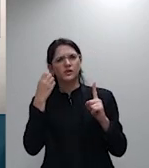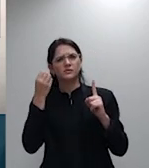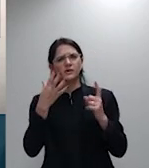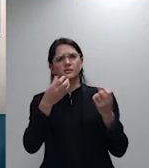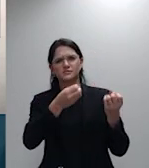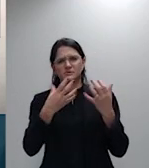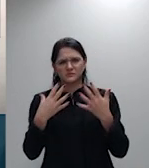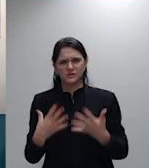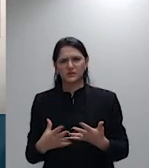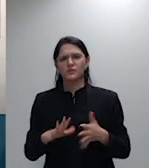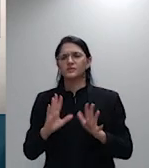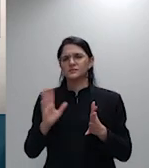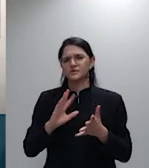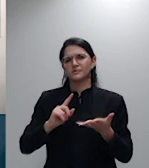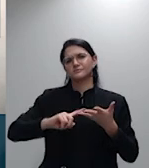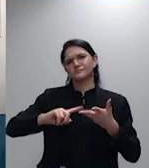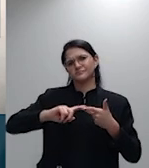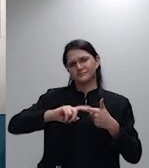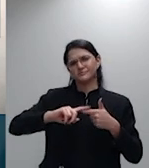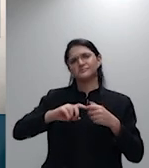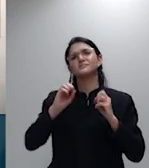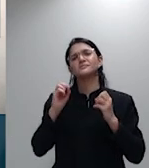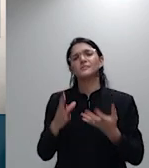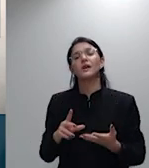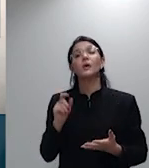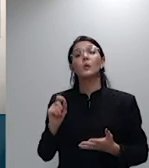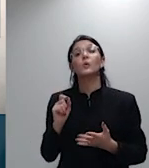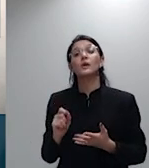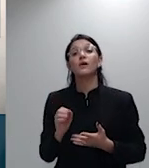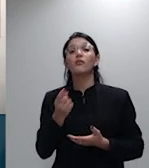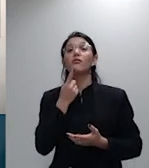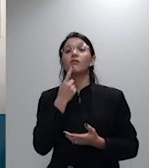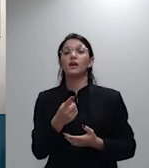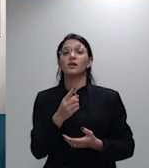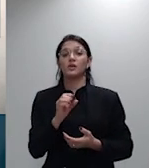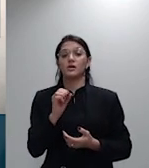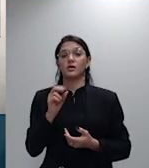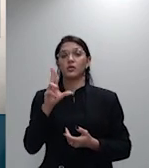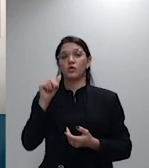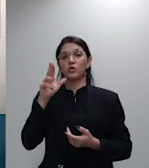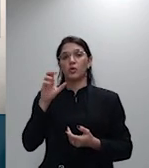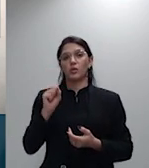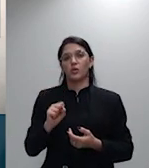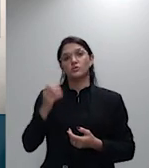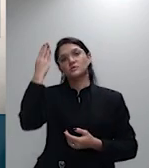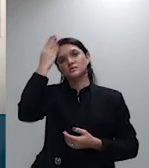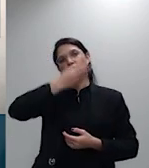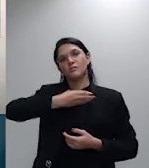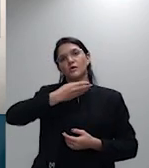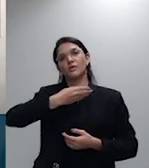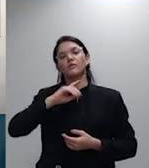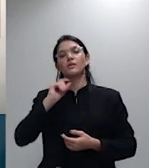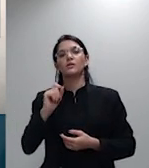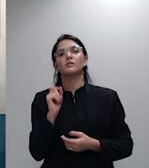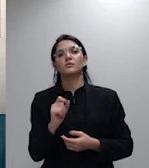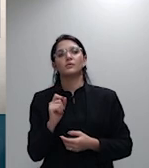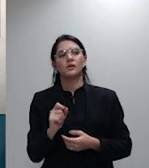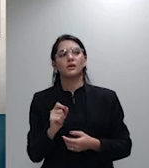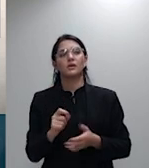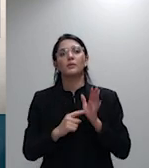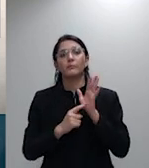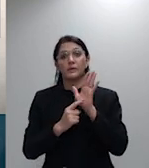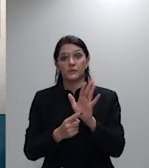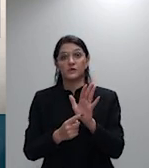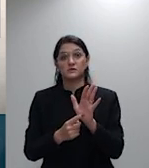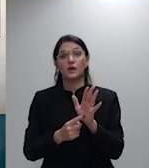matéria, a questão diz respeito ao ônus da prova, a quem incumbe o ônus da prova e o custeio da produção dessa prova